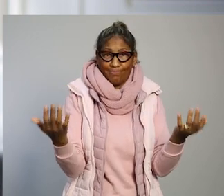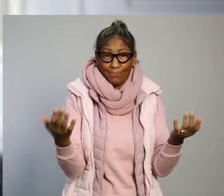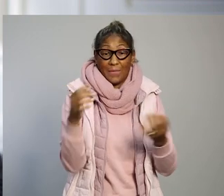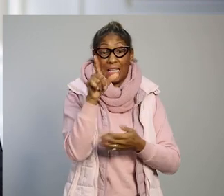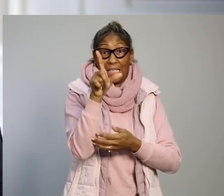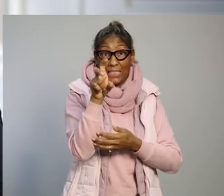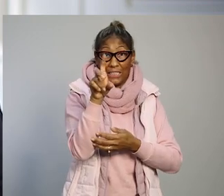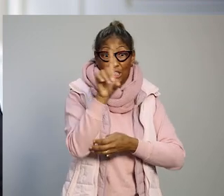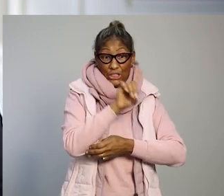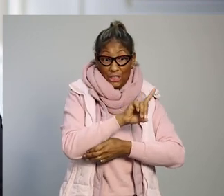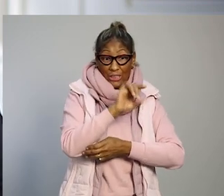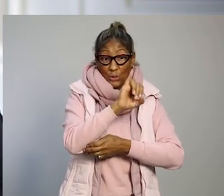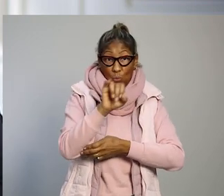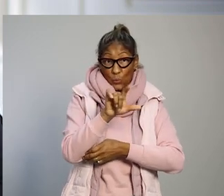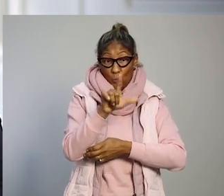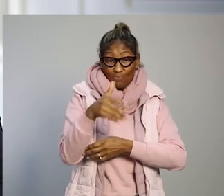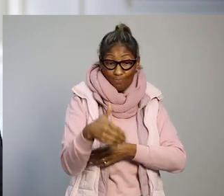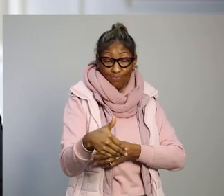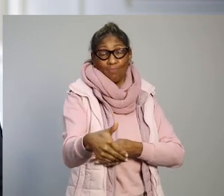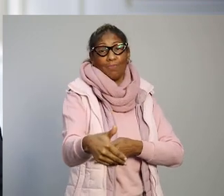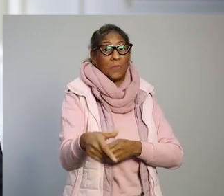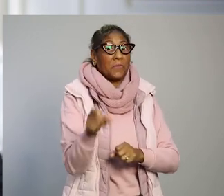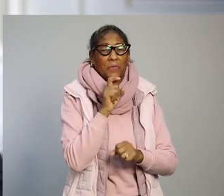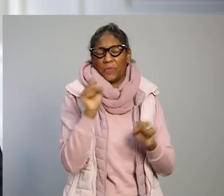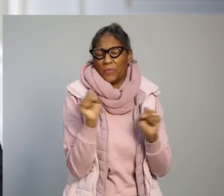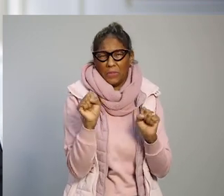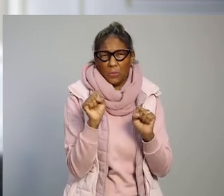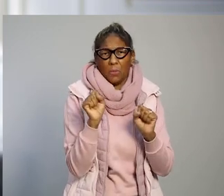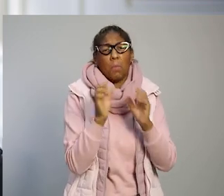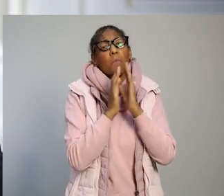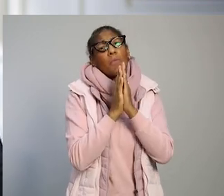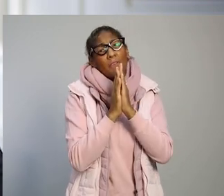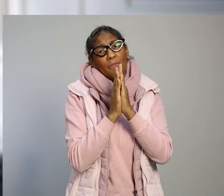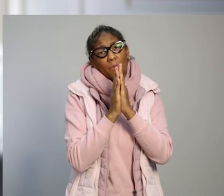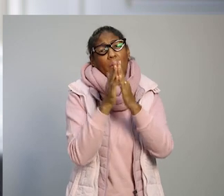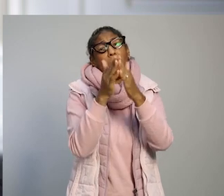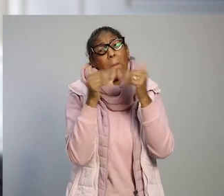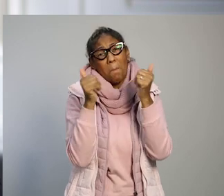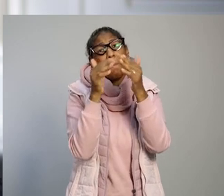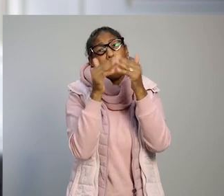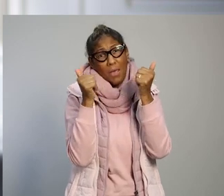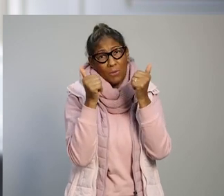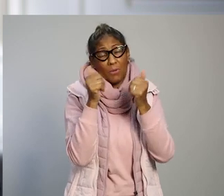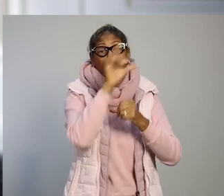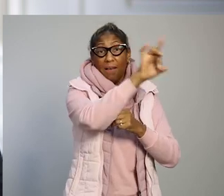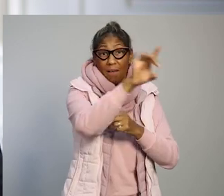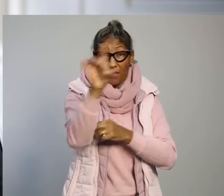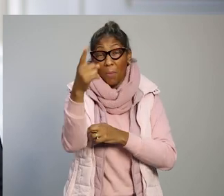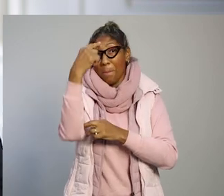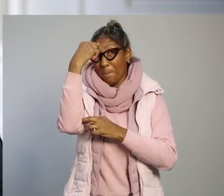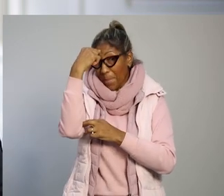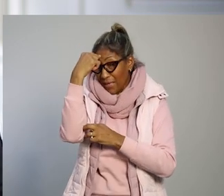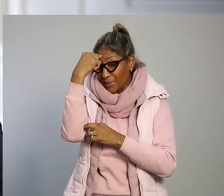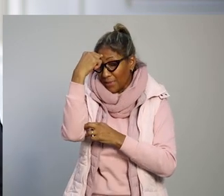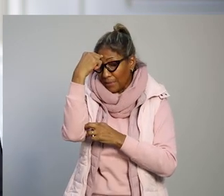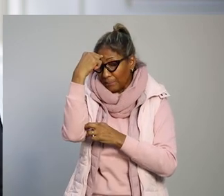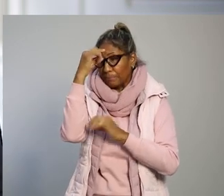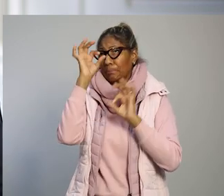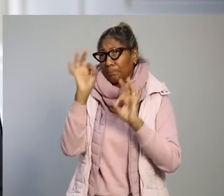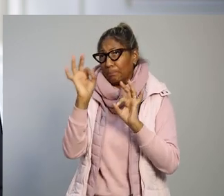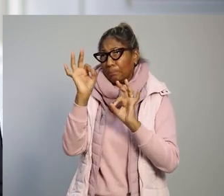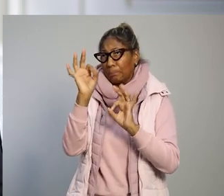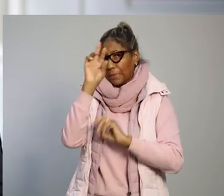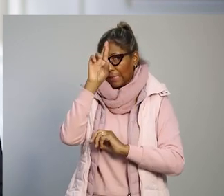Os próximos 15 dias vão ser cruciais. O apelo não é só meu, é de todos que pensam e que agem com